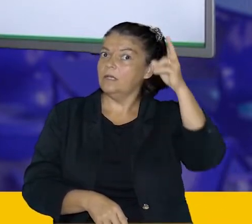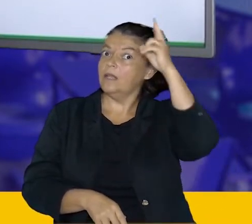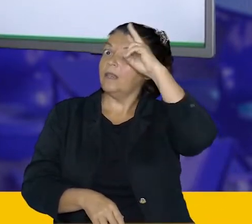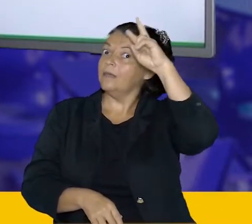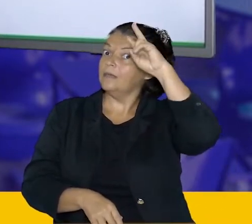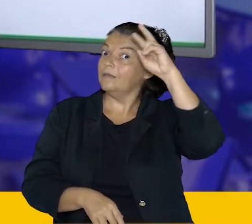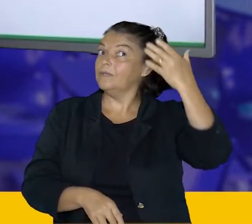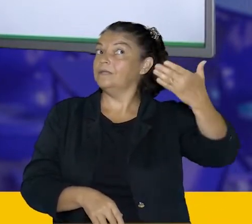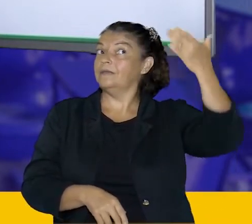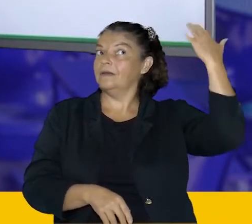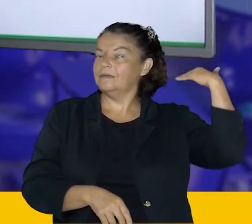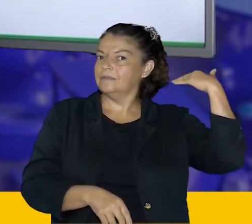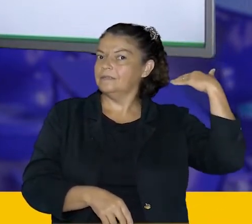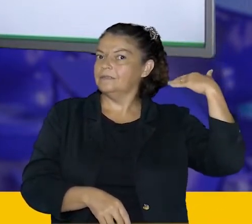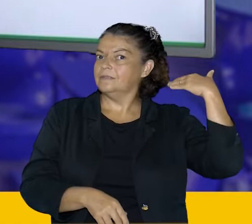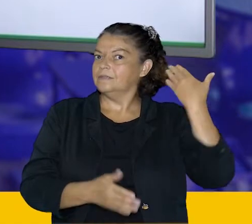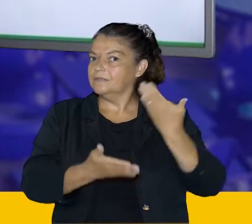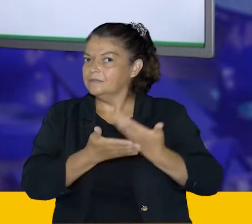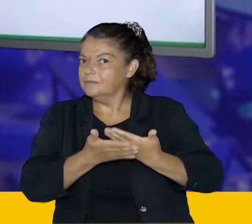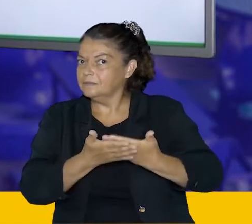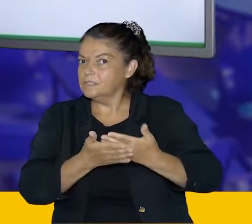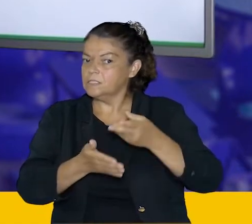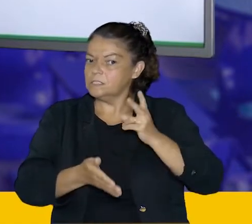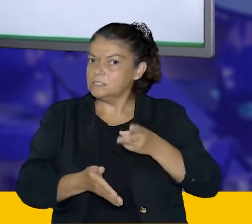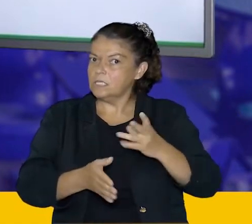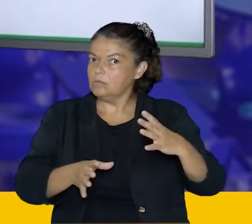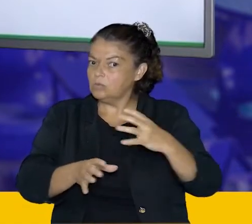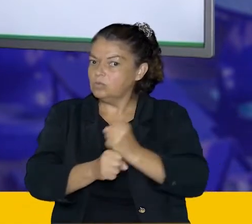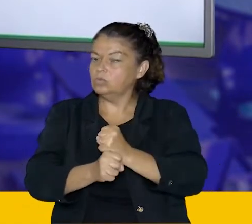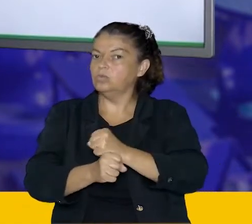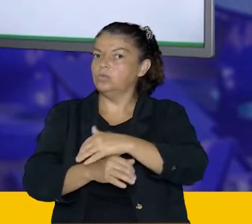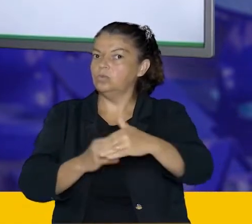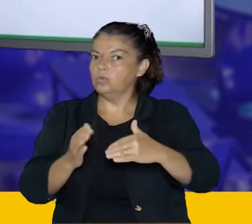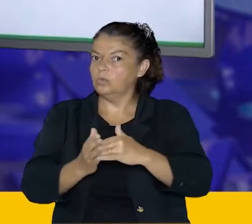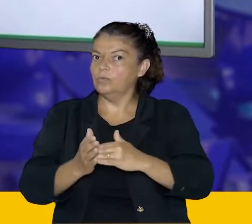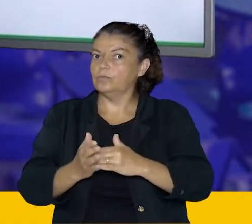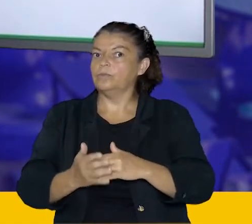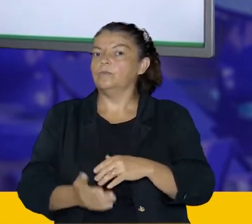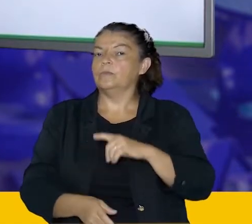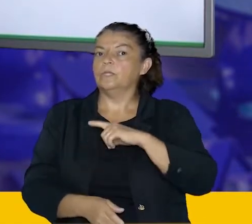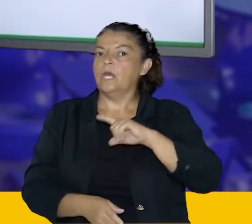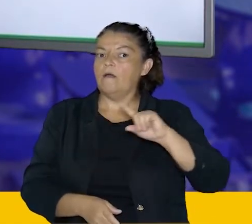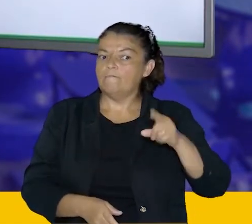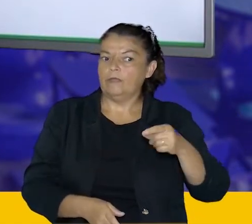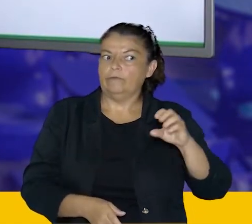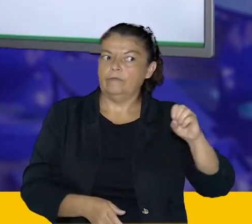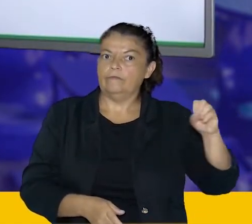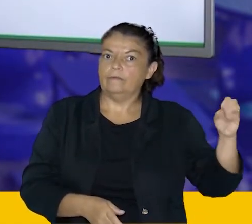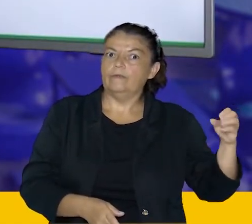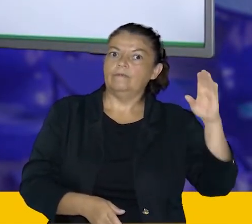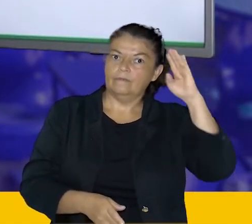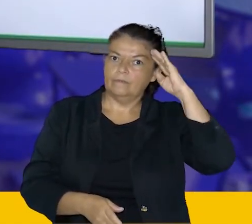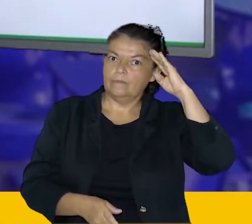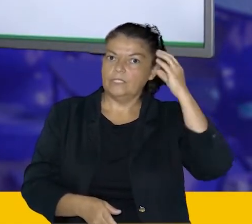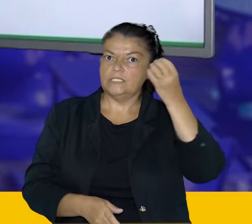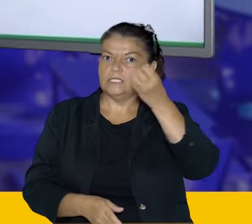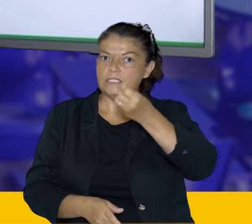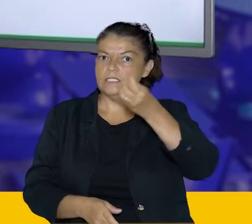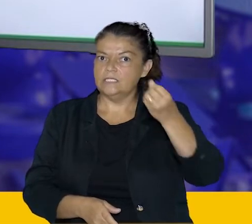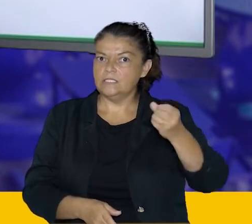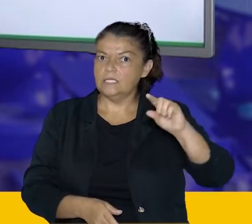lembra daquele acordo que a gente fez? De estar sempre arredondando para considerar uma casa decimal? Então vai ser 66